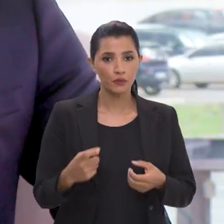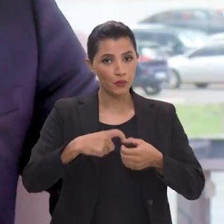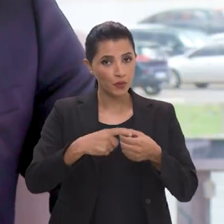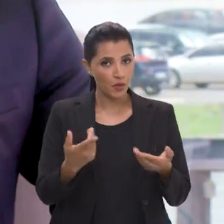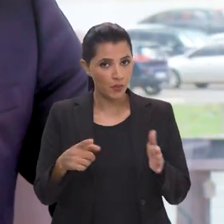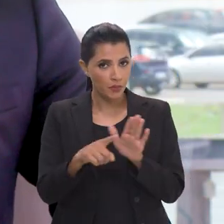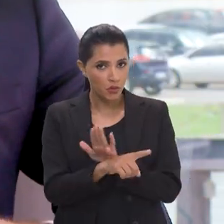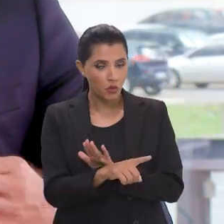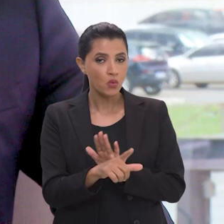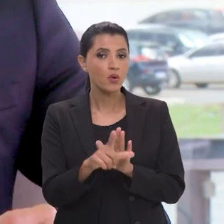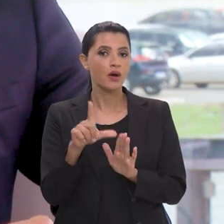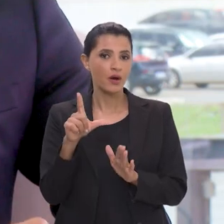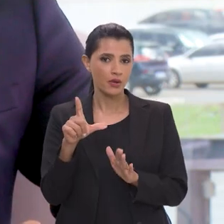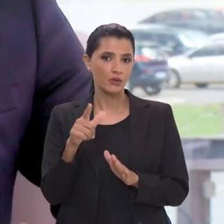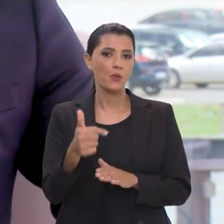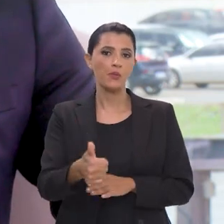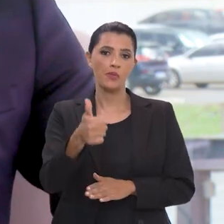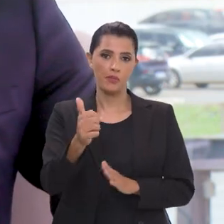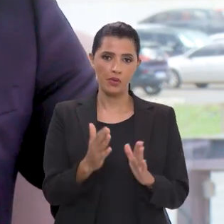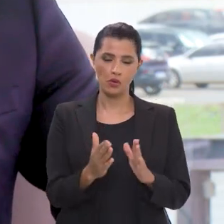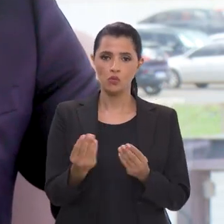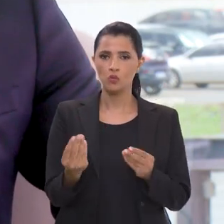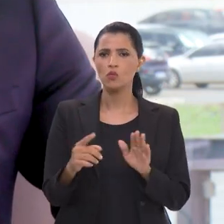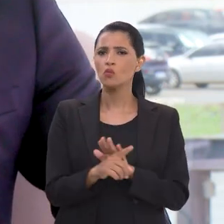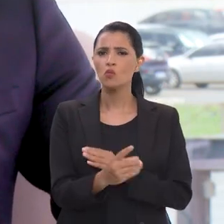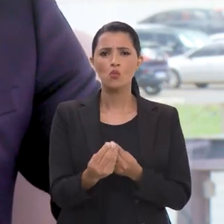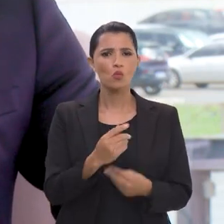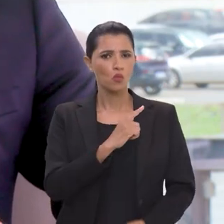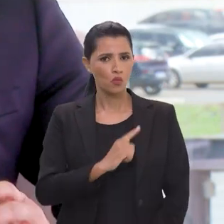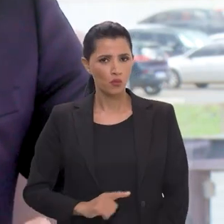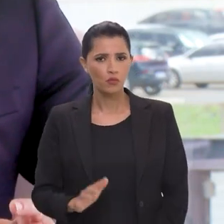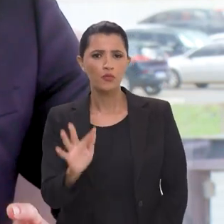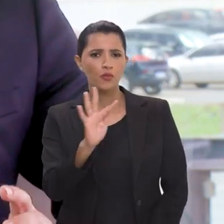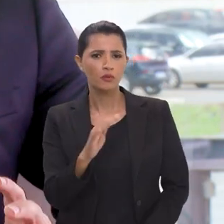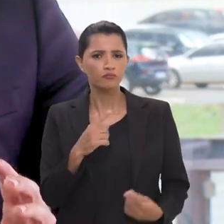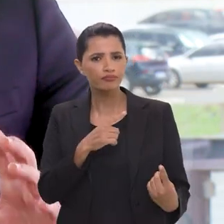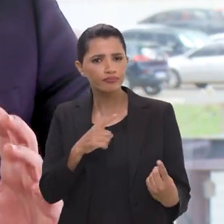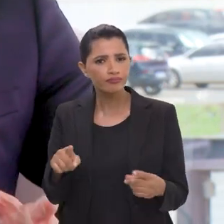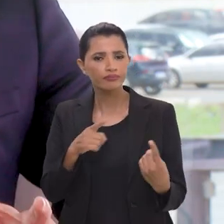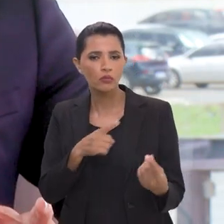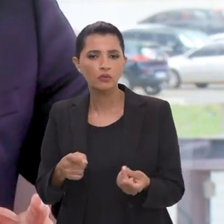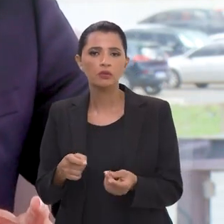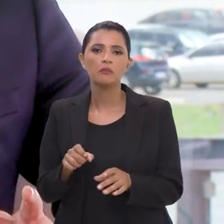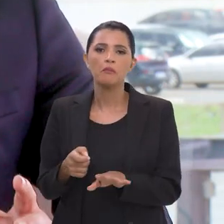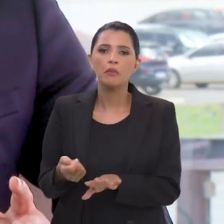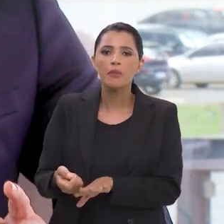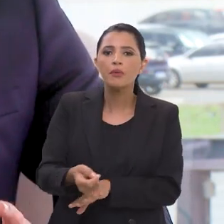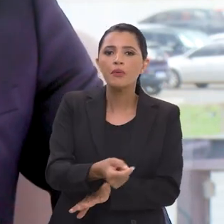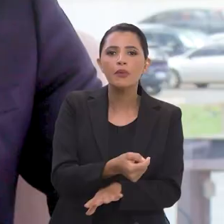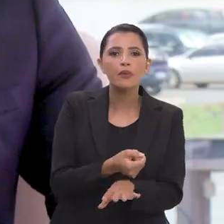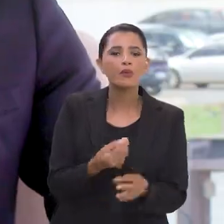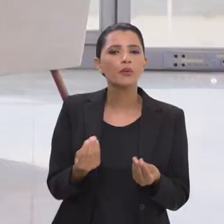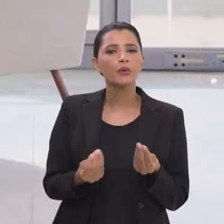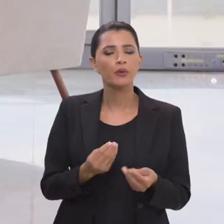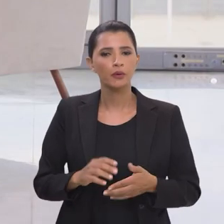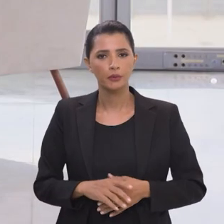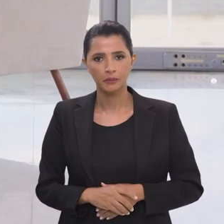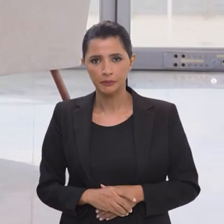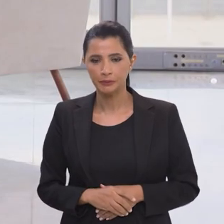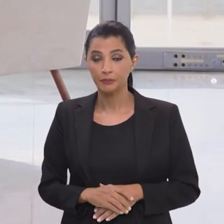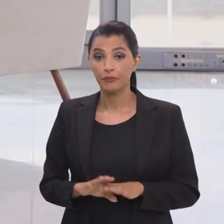Ministro, vamos retomar aquela pergunta do final do primeiro bloco, então, como o governo federal está combatendo as fake news?